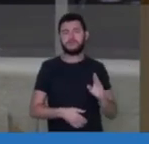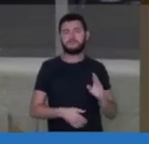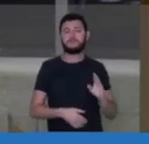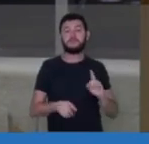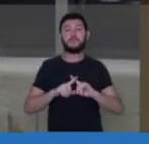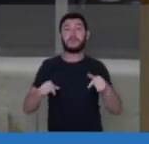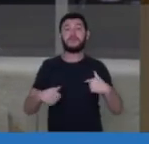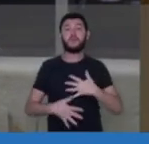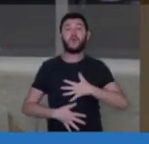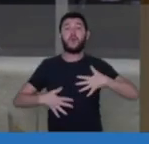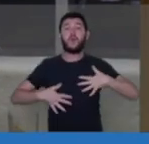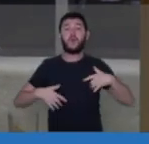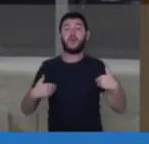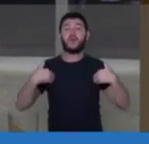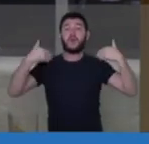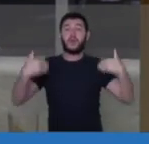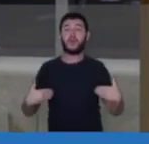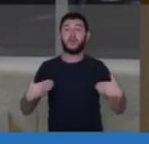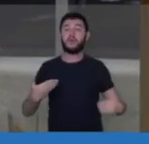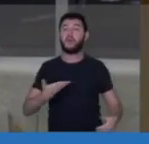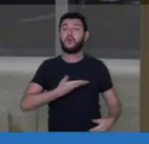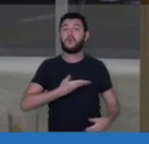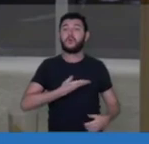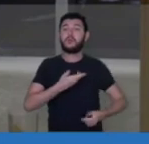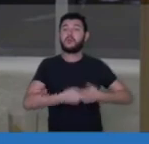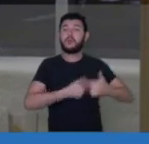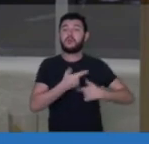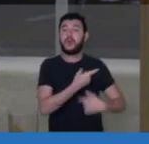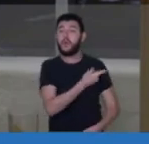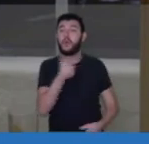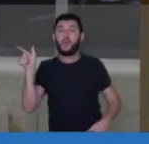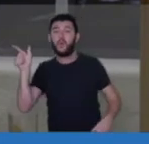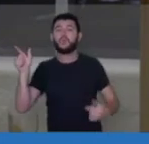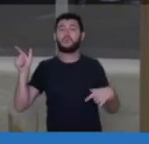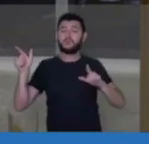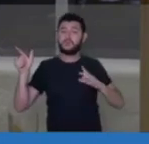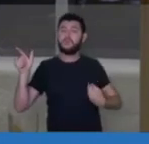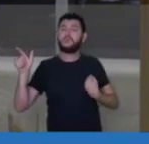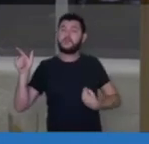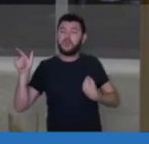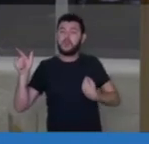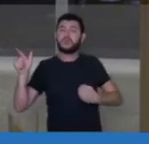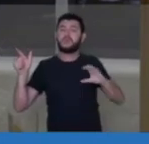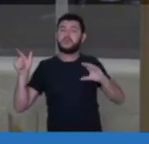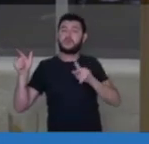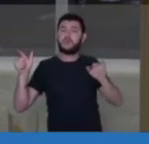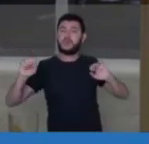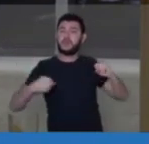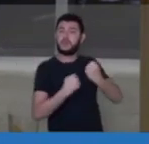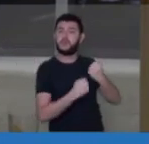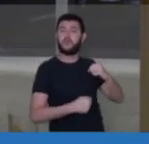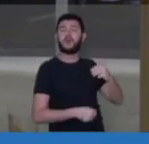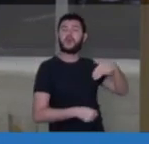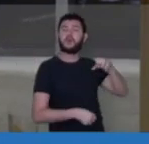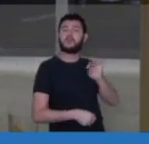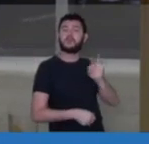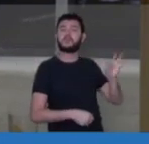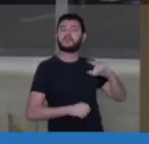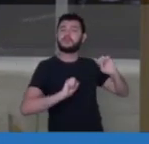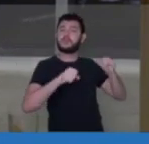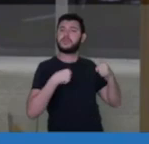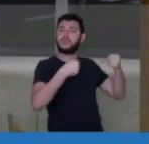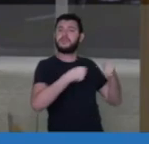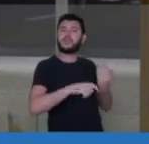honra junto a outras companheiras e companheiros de estar naquela CPI ao lado do movimento social defendendo a história